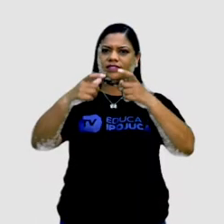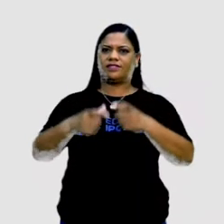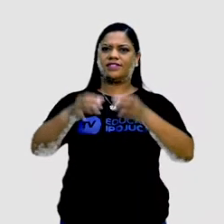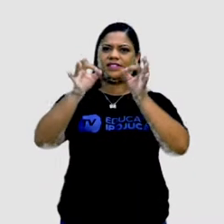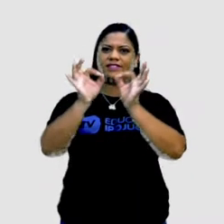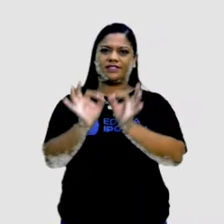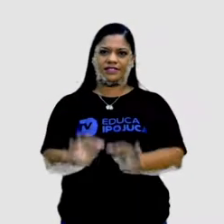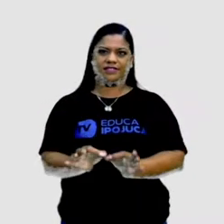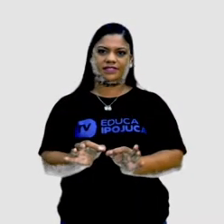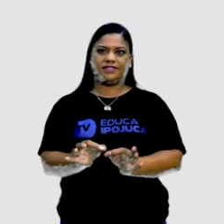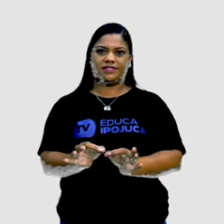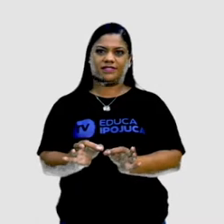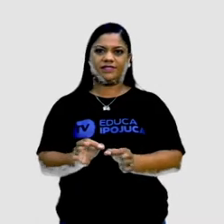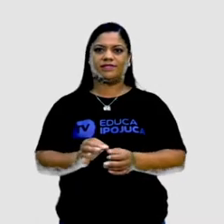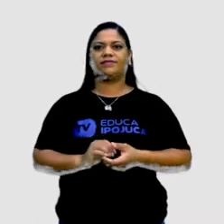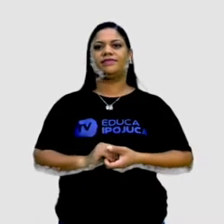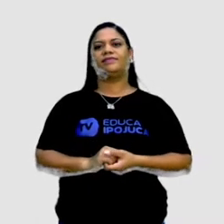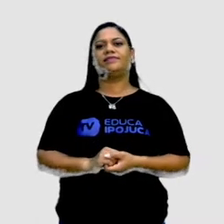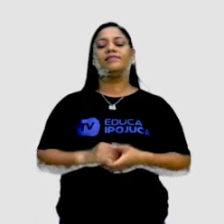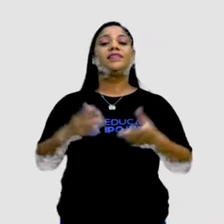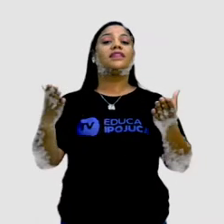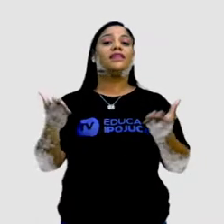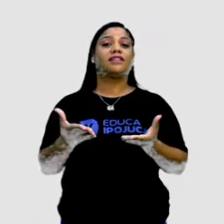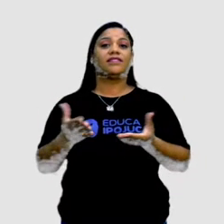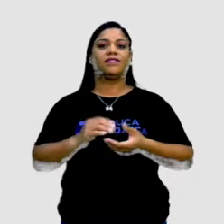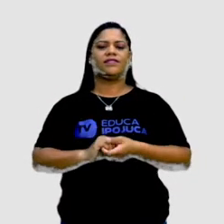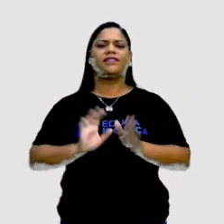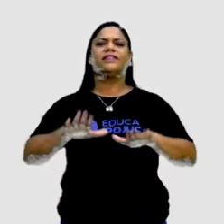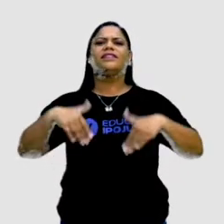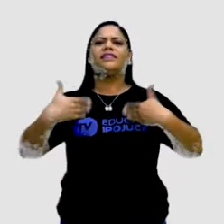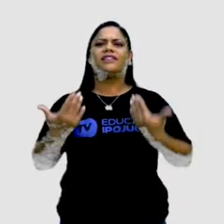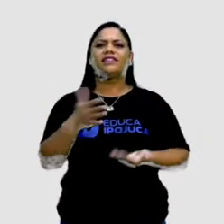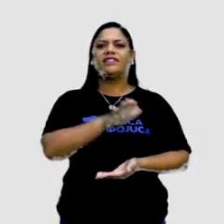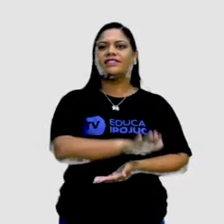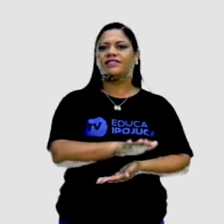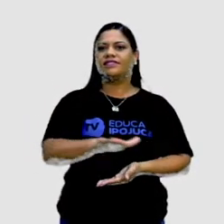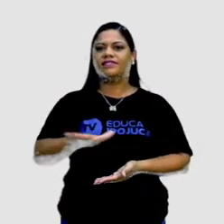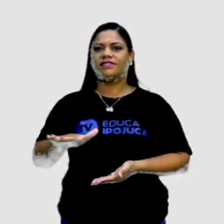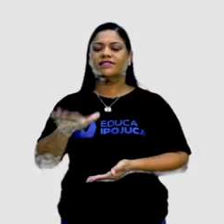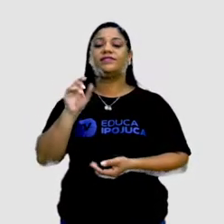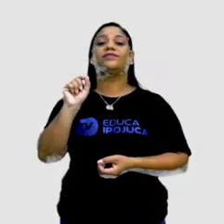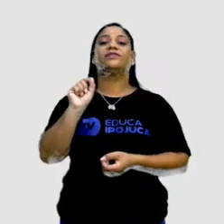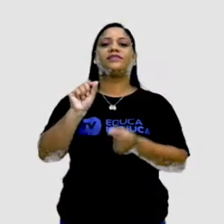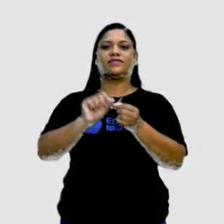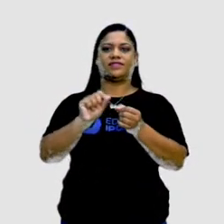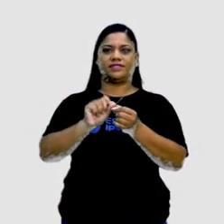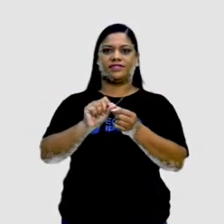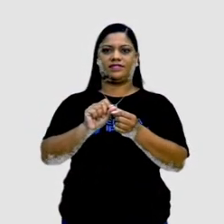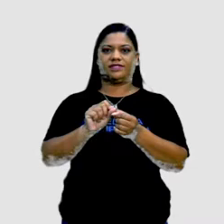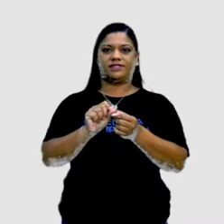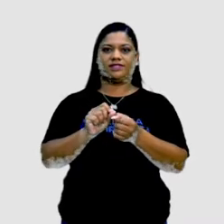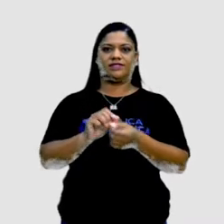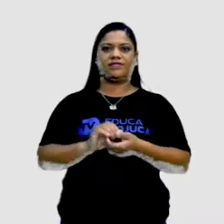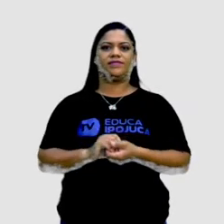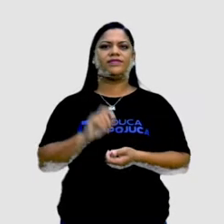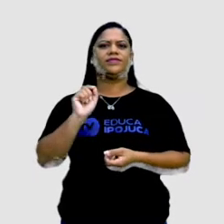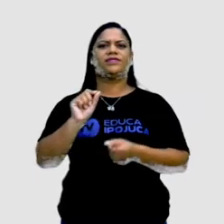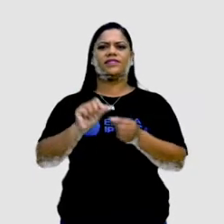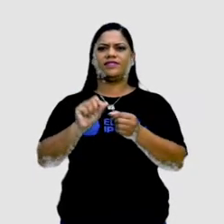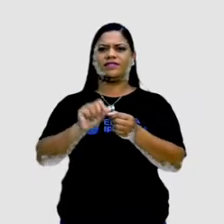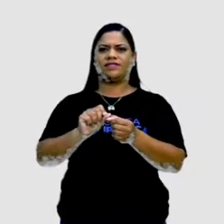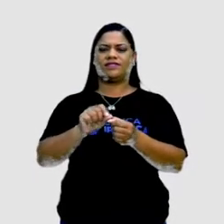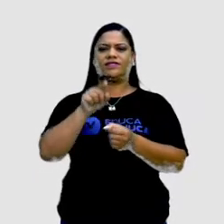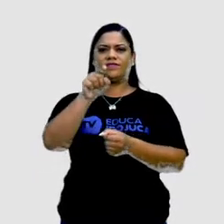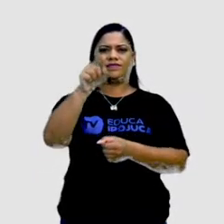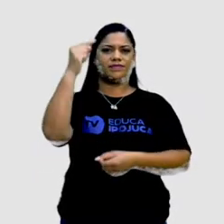adequado para ela? E aqui? Quem são essas crianças, né? O que elas estão fazendo? O que é que elas fazem